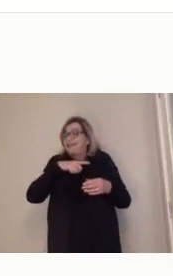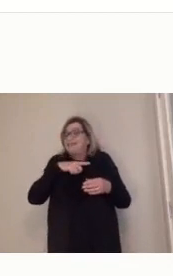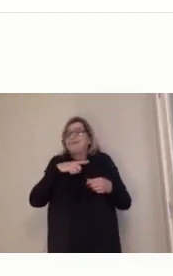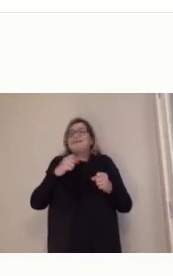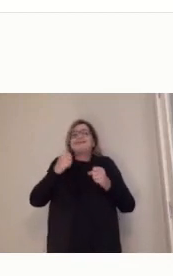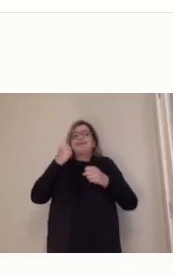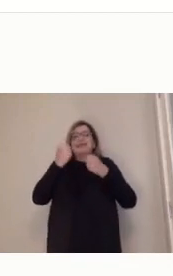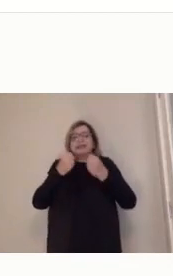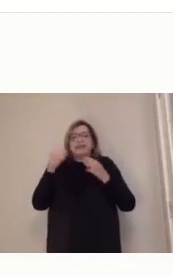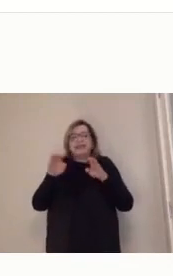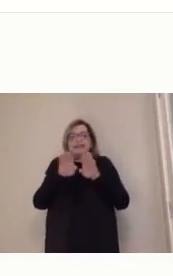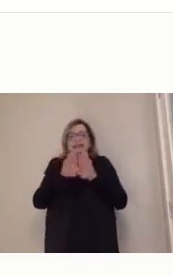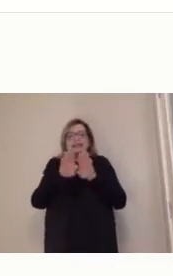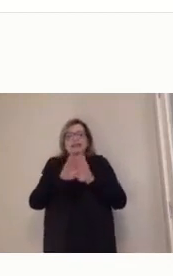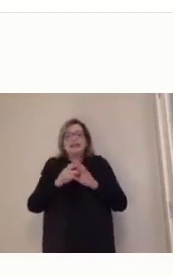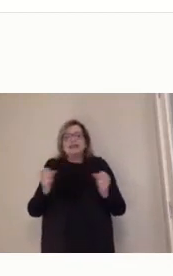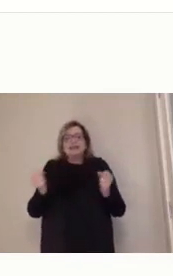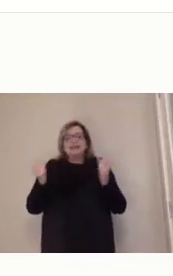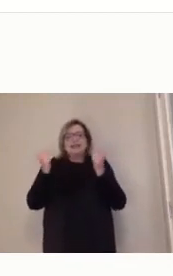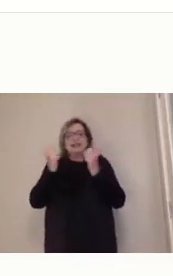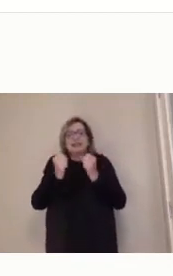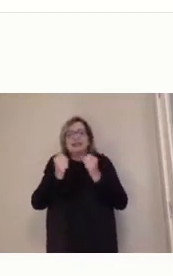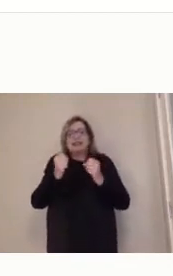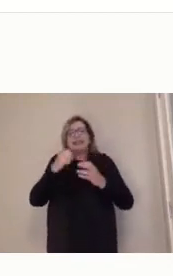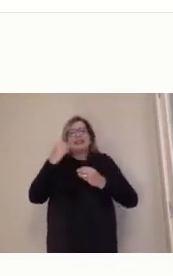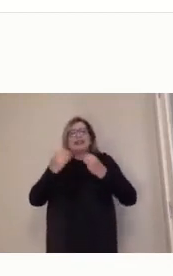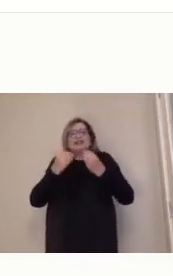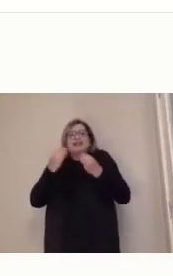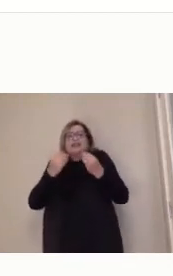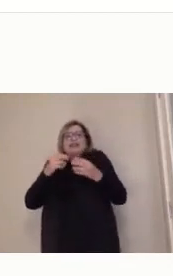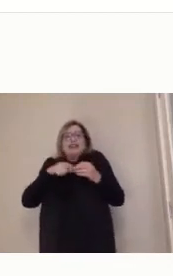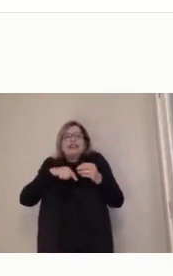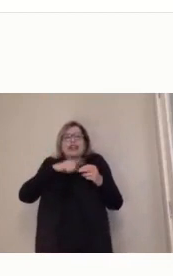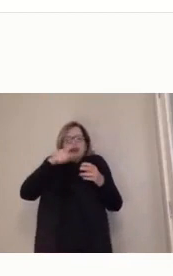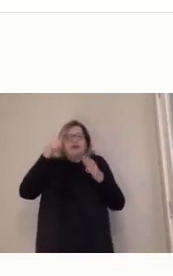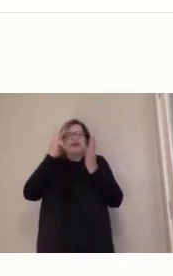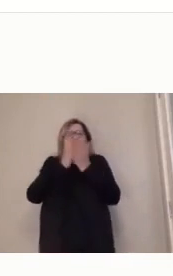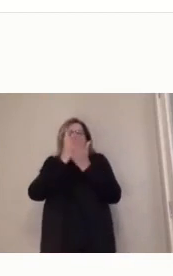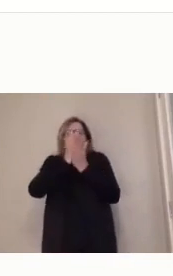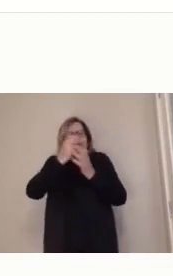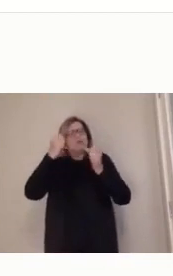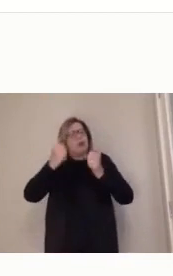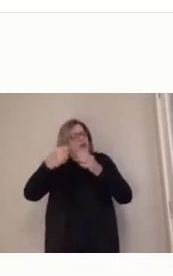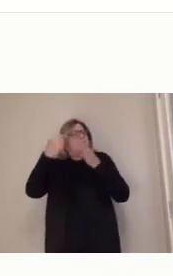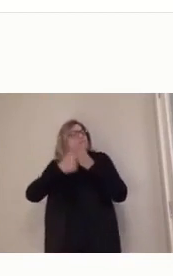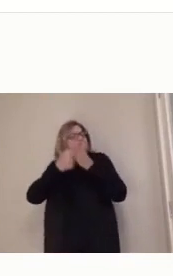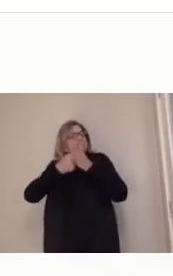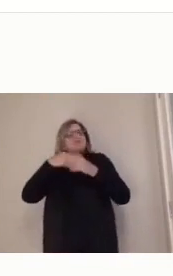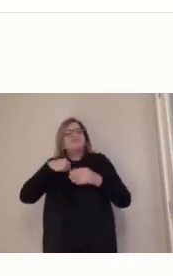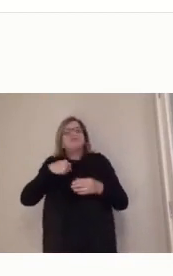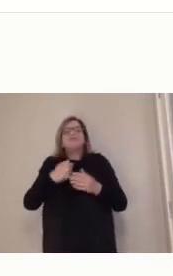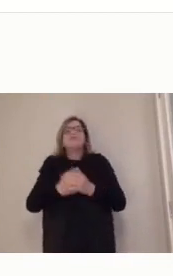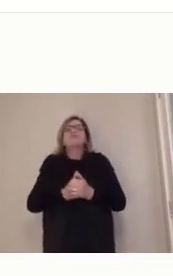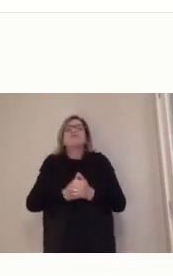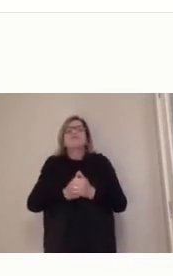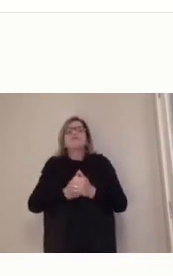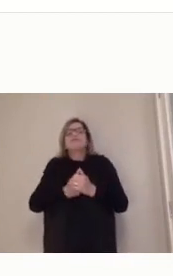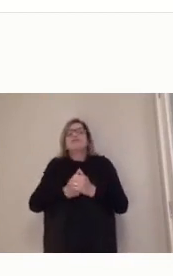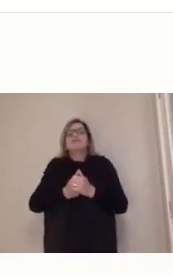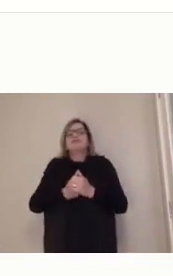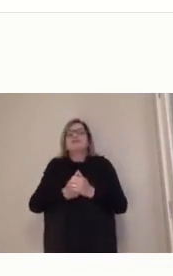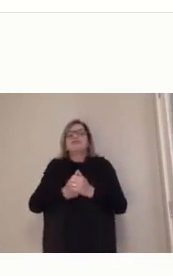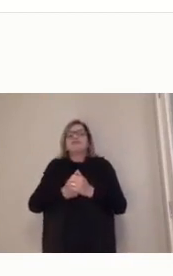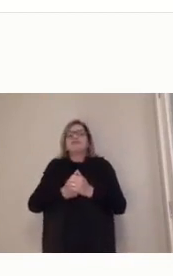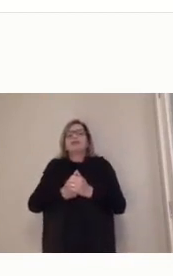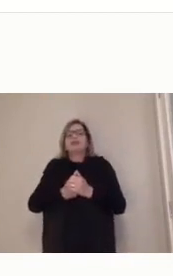questões que, porventura, eu saiba responder, eu estou à disposição também, tá bom? Então, vamos lá. Então, eu queria falar um